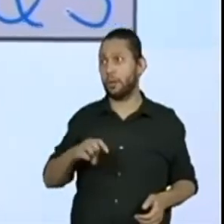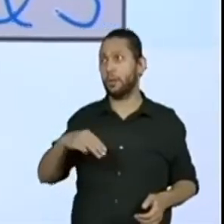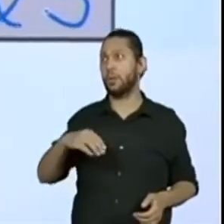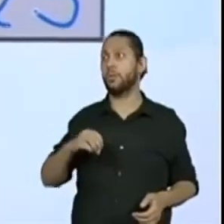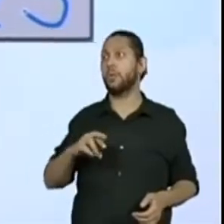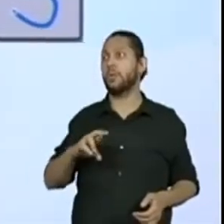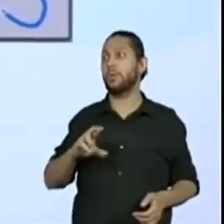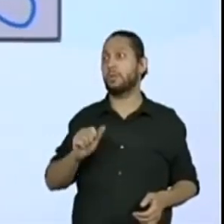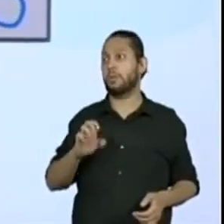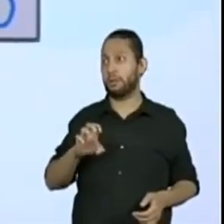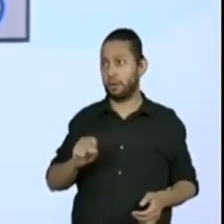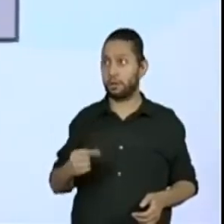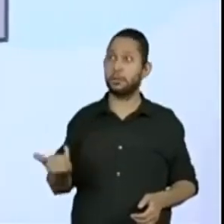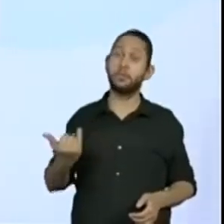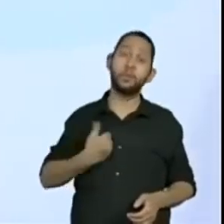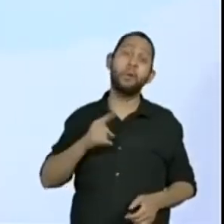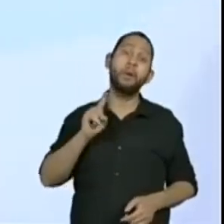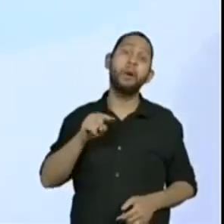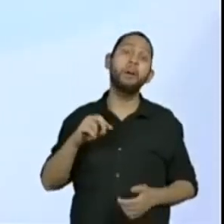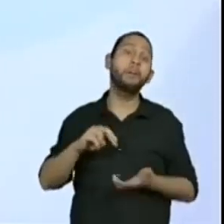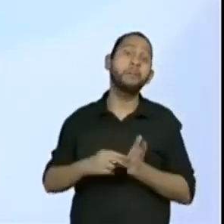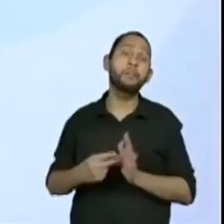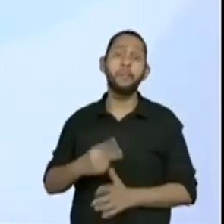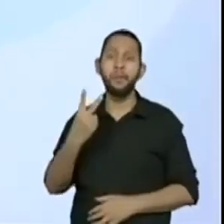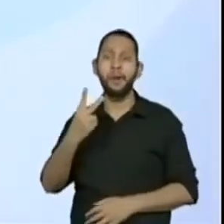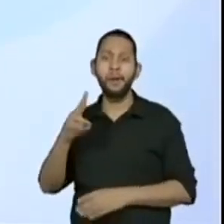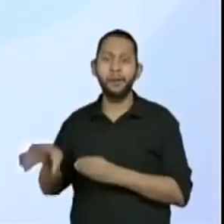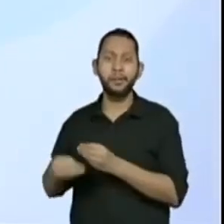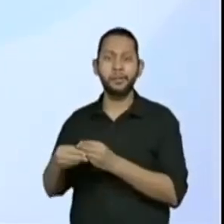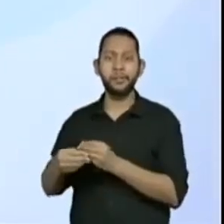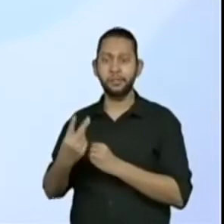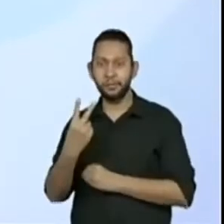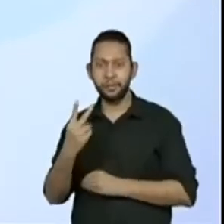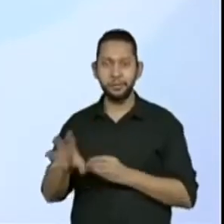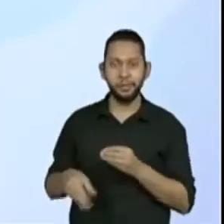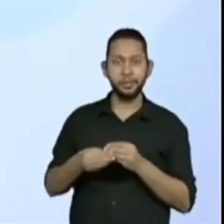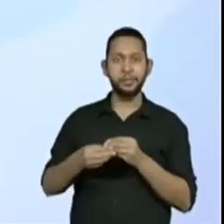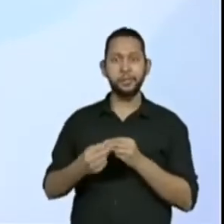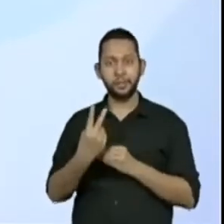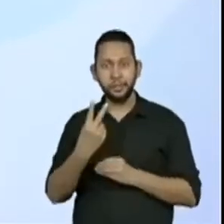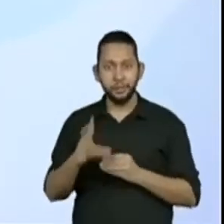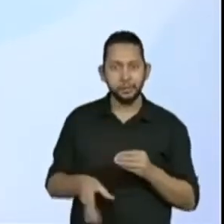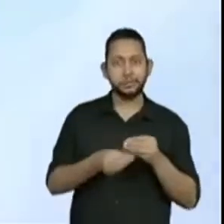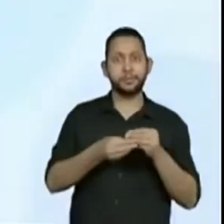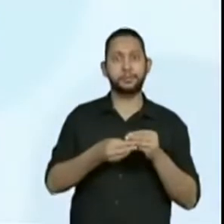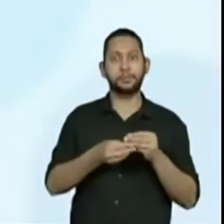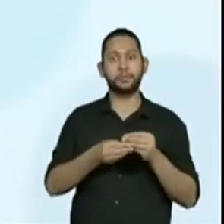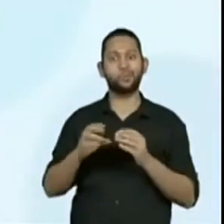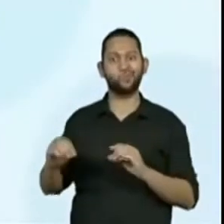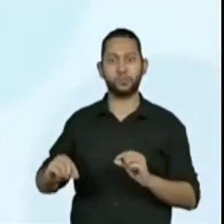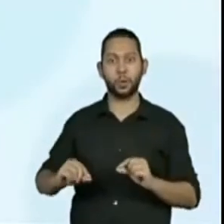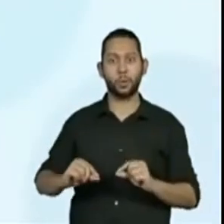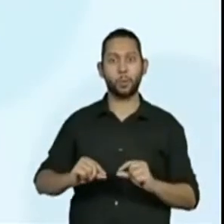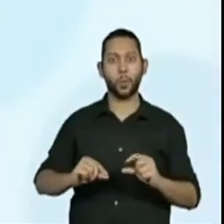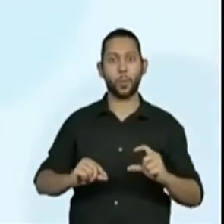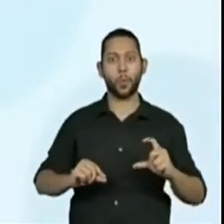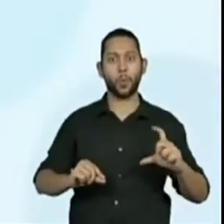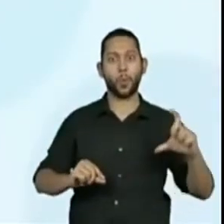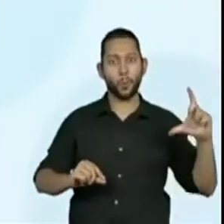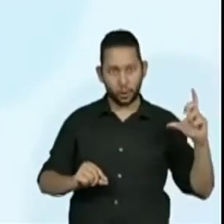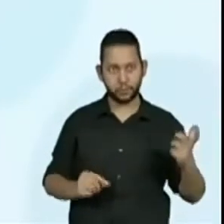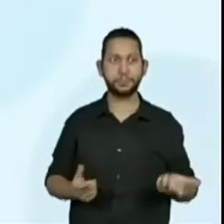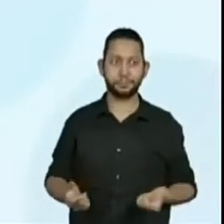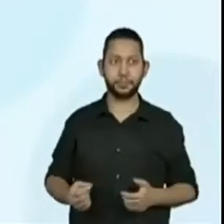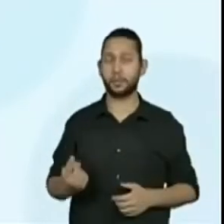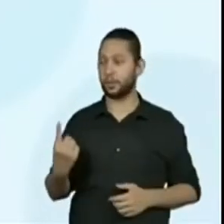já falou que é de dois em dois. Então, tá. Então, esta regularidade B, a B, sequência é de dois em